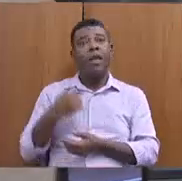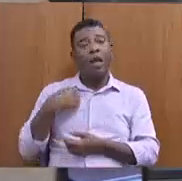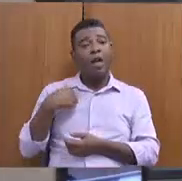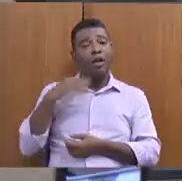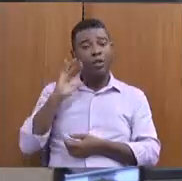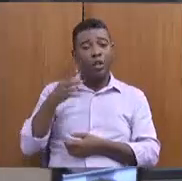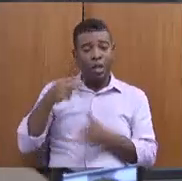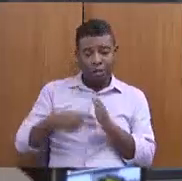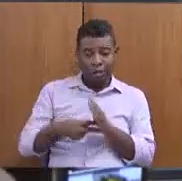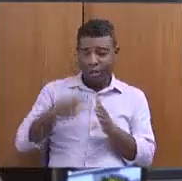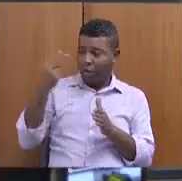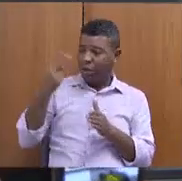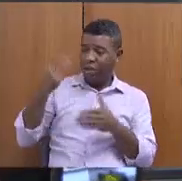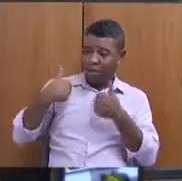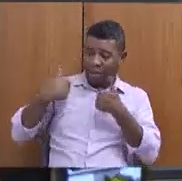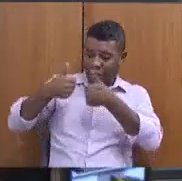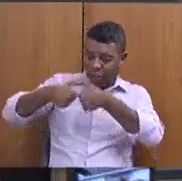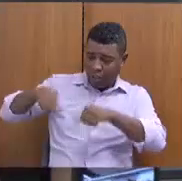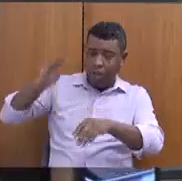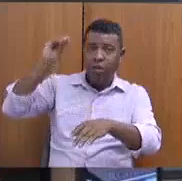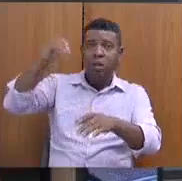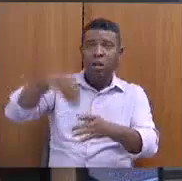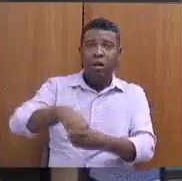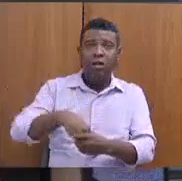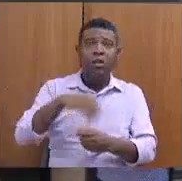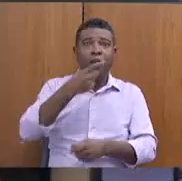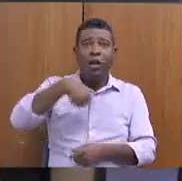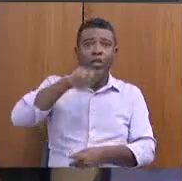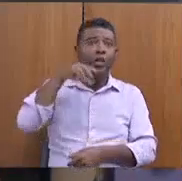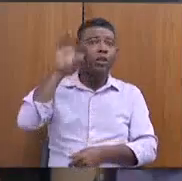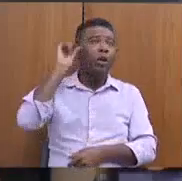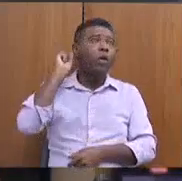a palavra quilombola na apresentação, então,